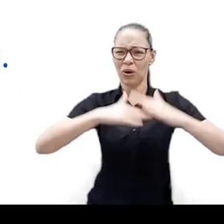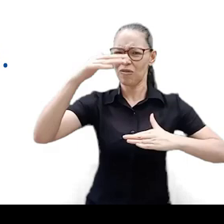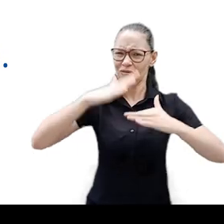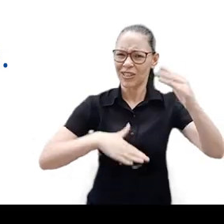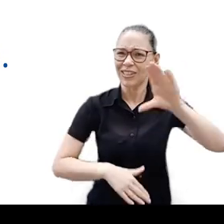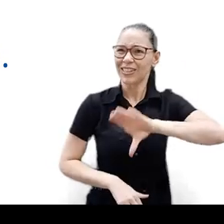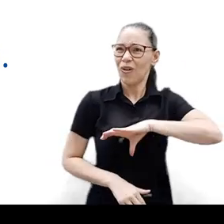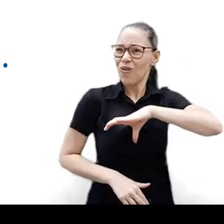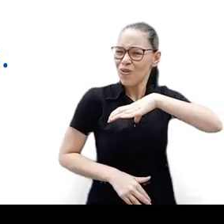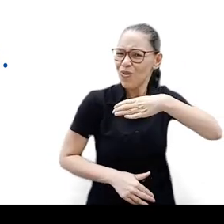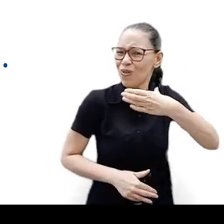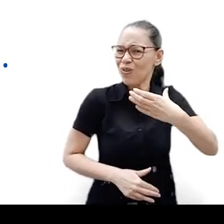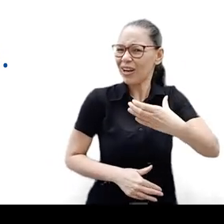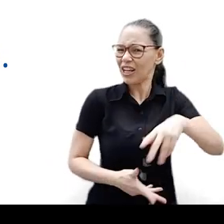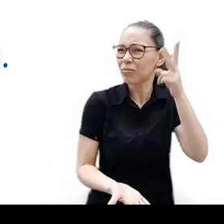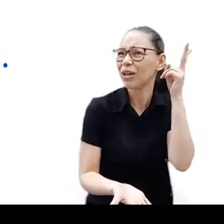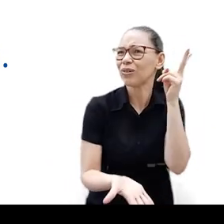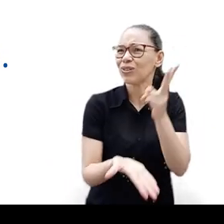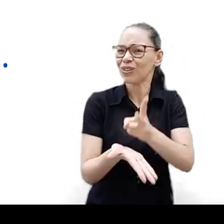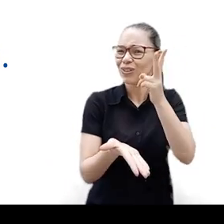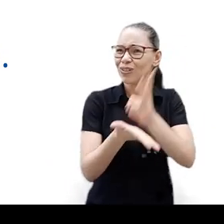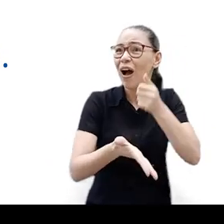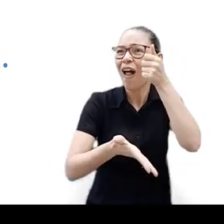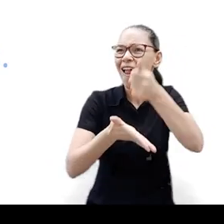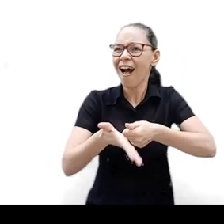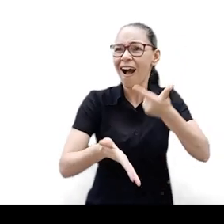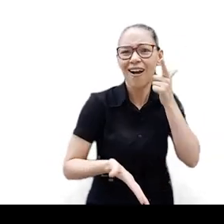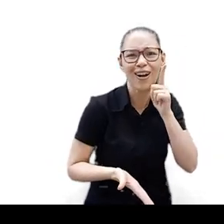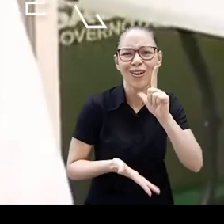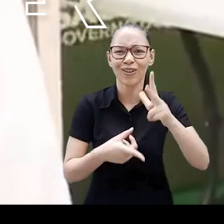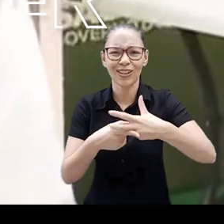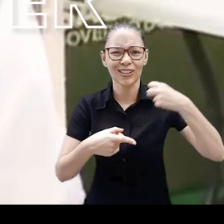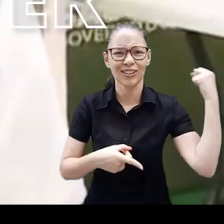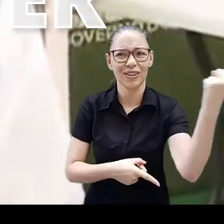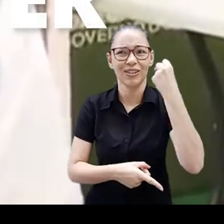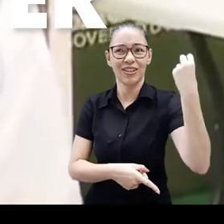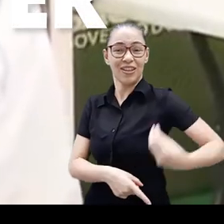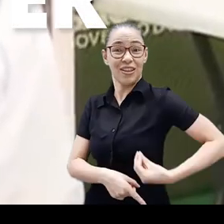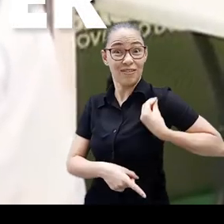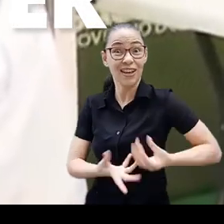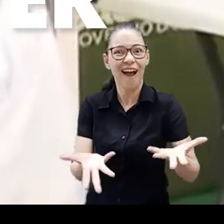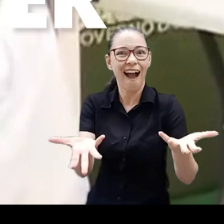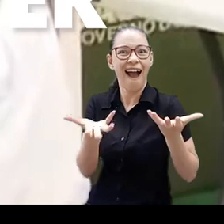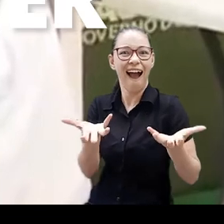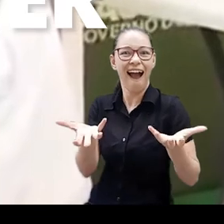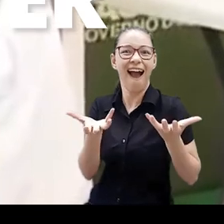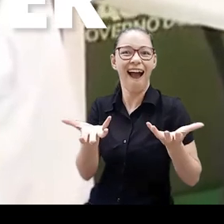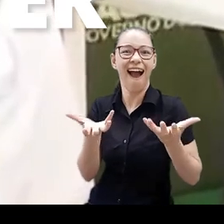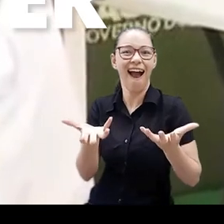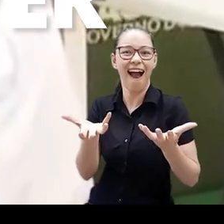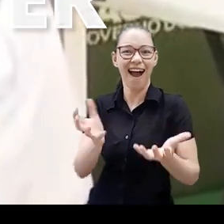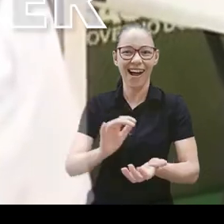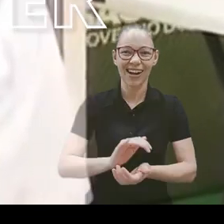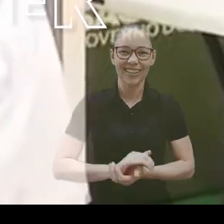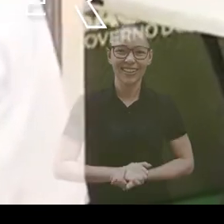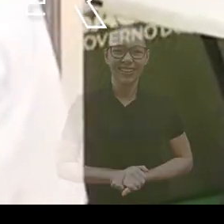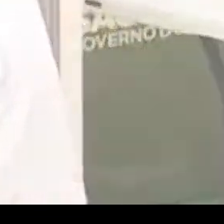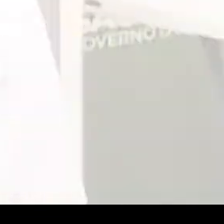amor uma profissão Coragem pra vencer, se envolver A luta continua e queremos viver